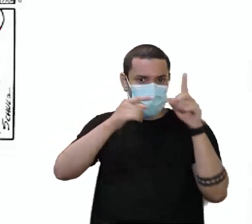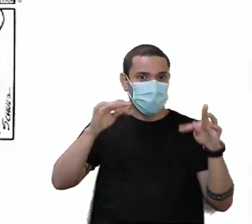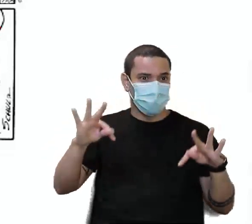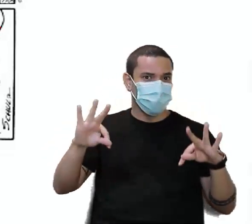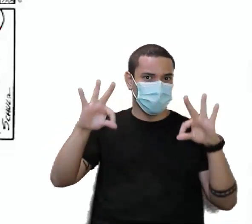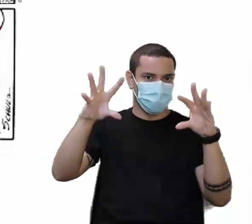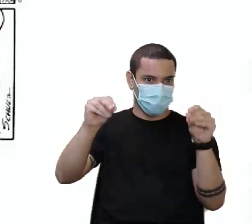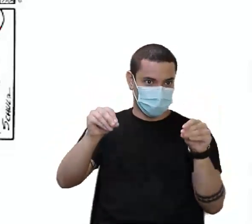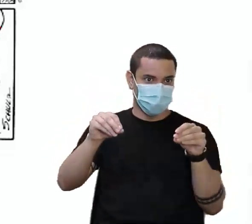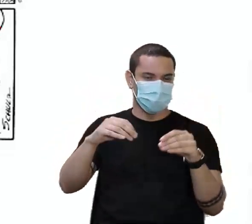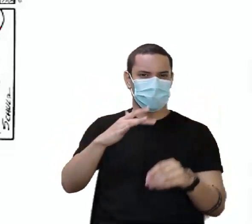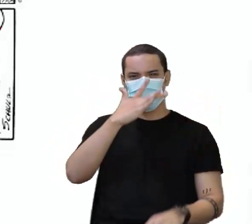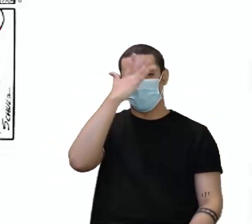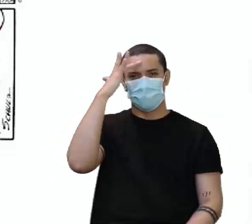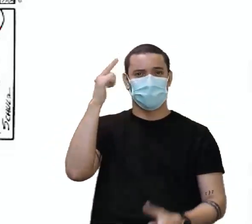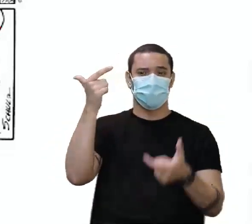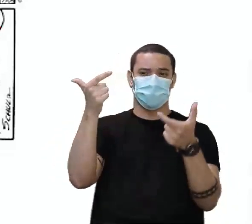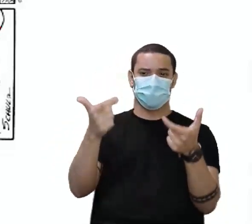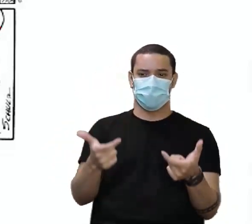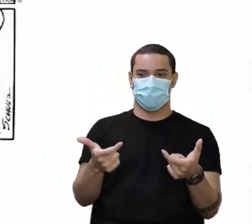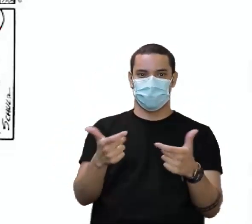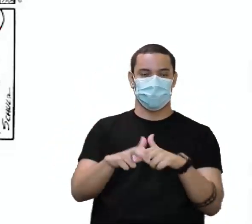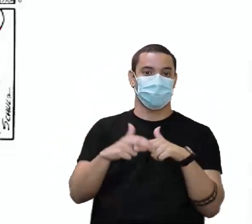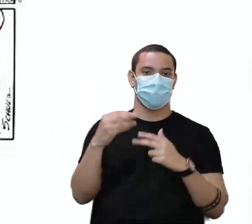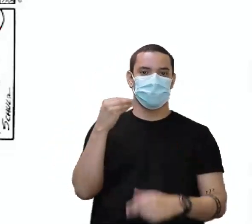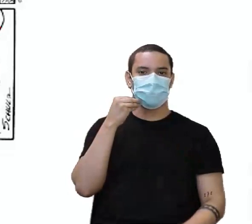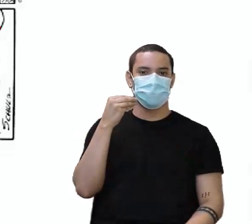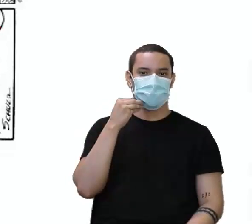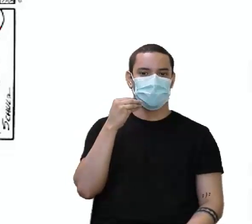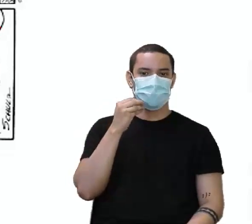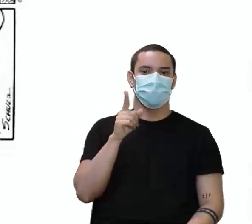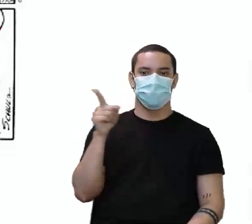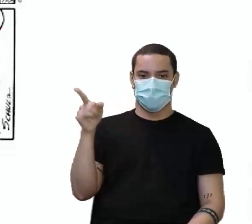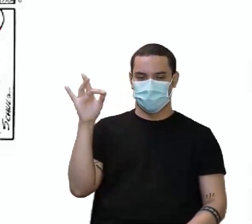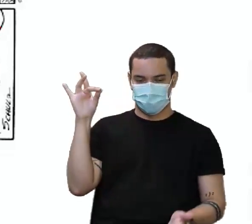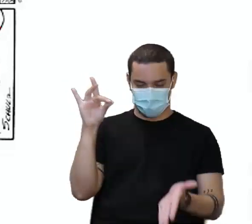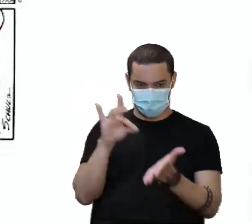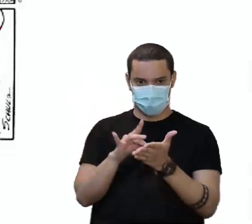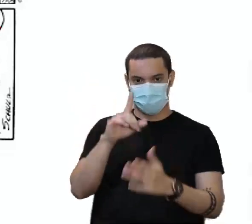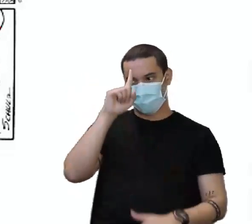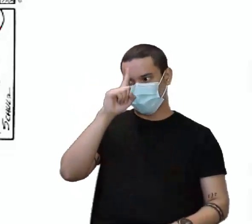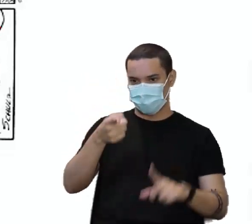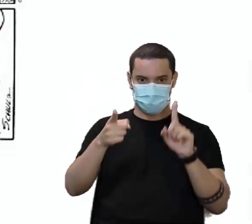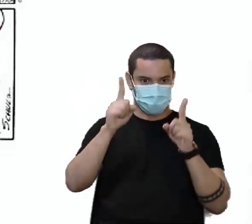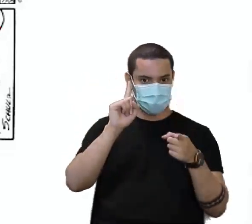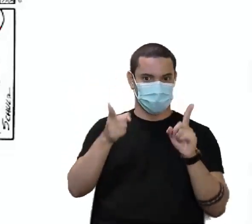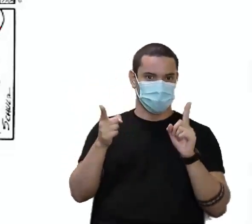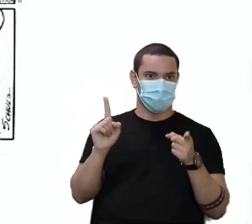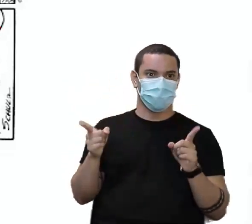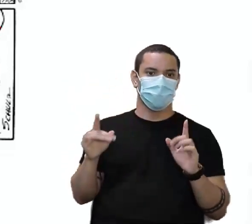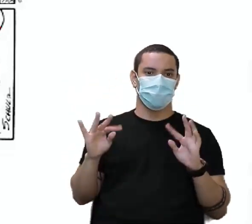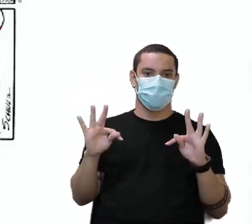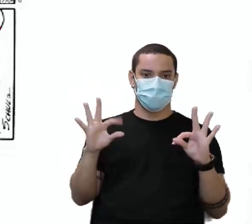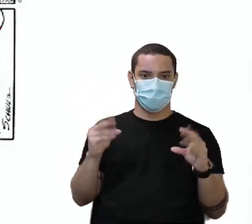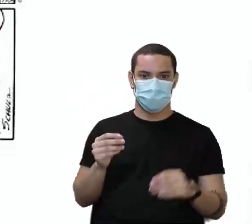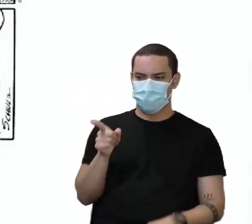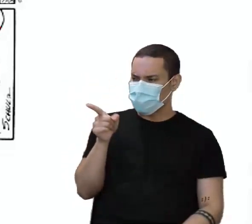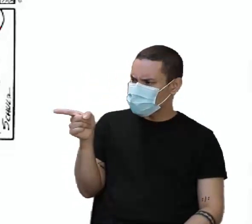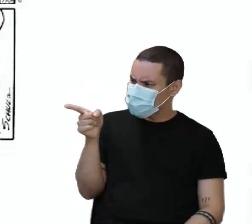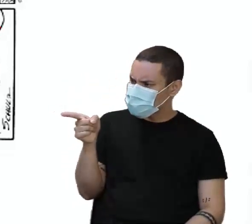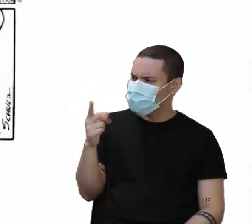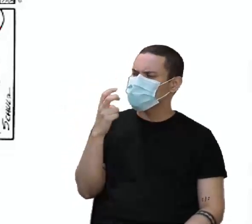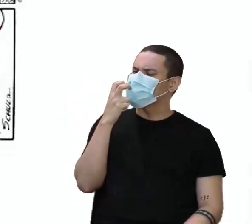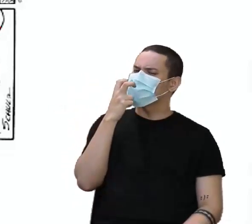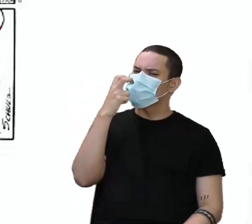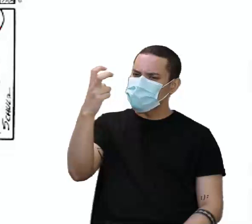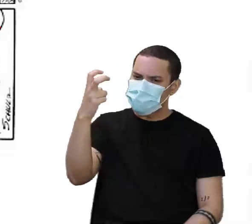mundo. A pessoa chata. Então, temos as evidências aí de que ela está realmente, meio que mandando nele, olha só, o dedo apontado,